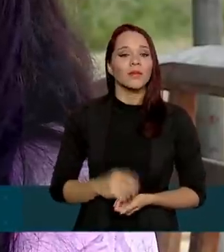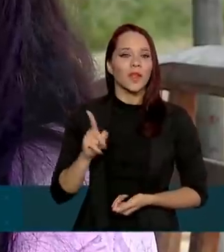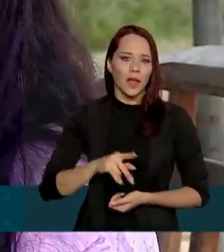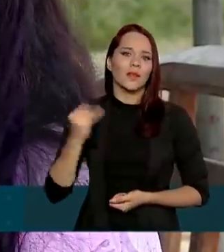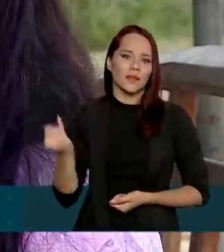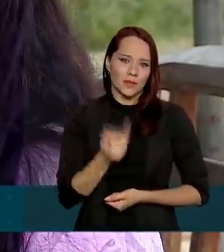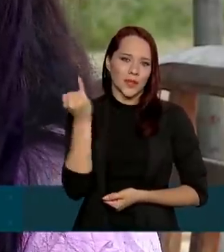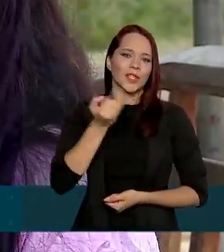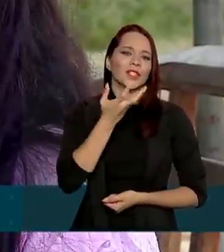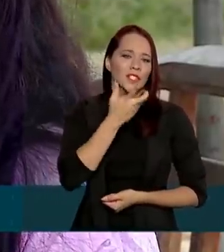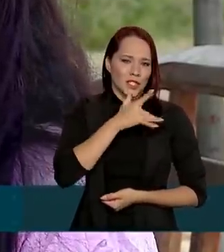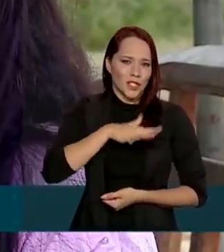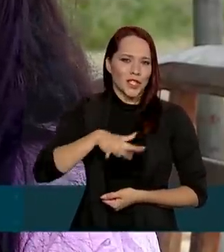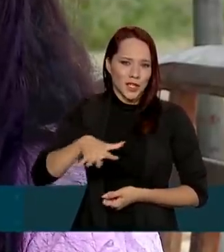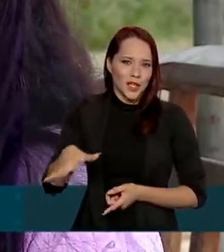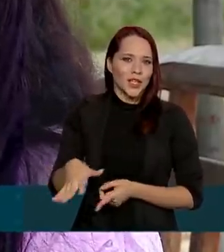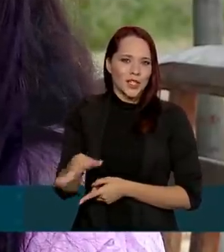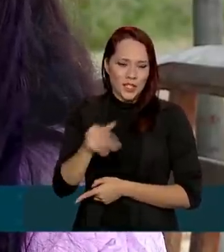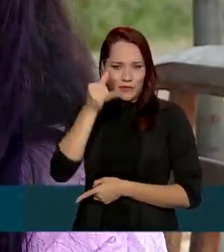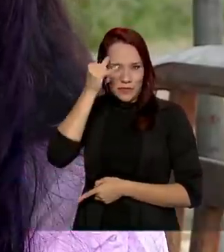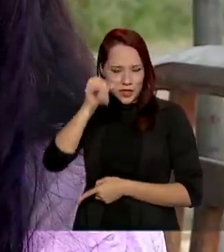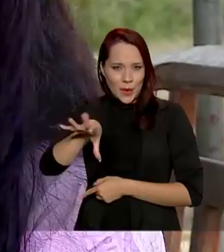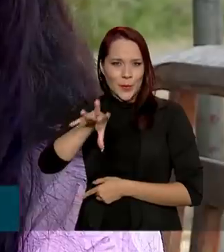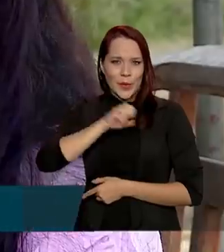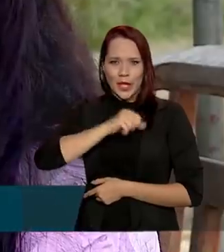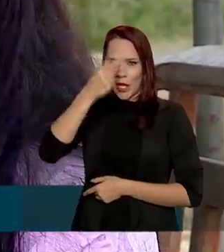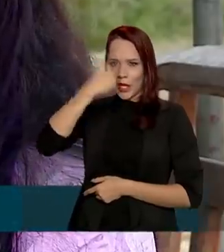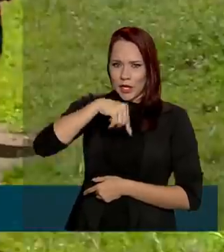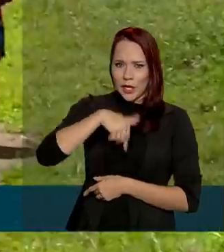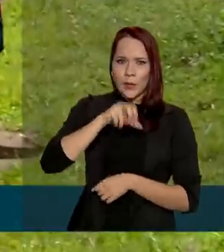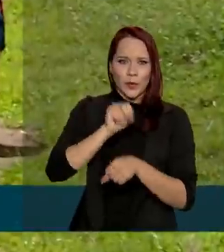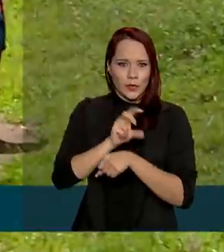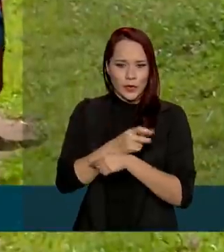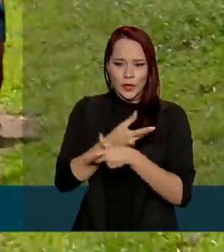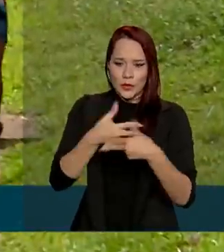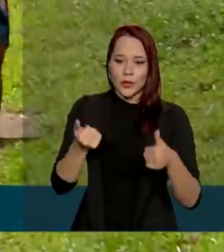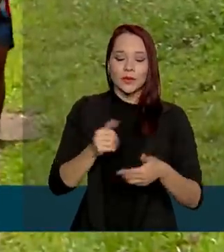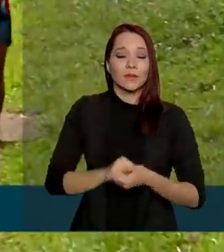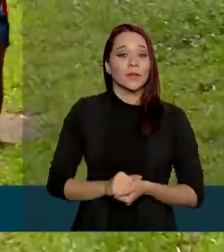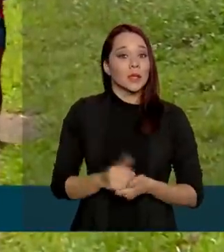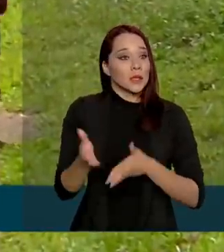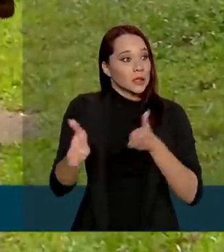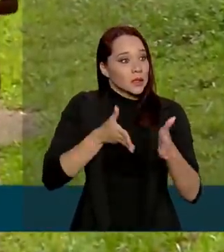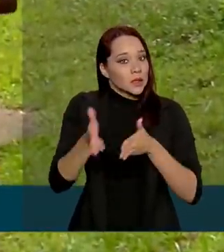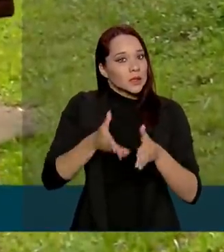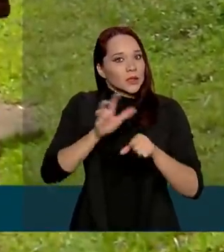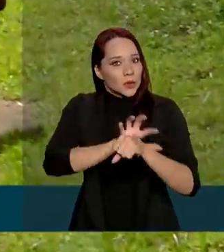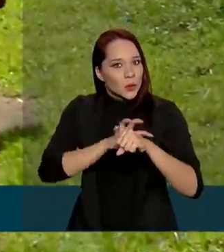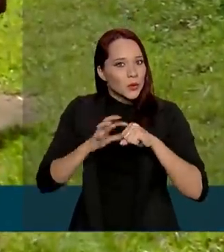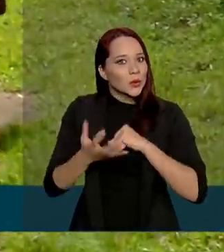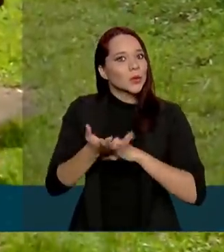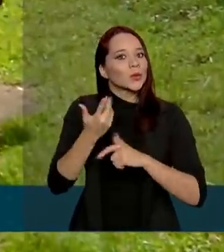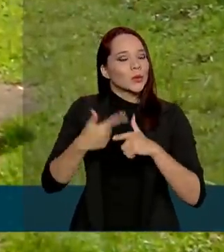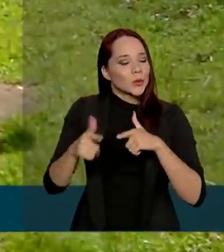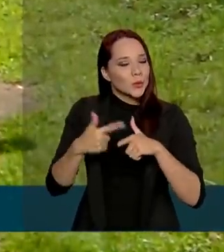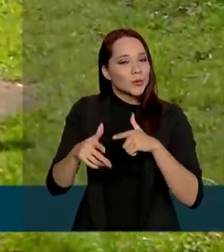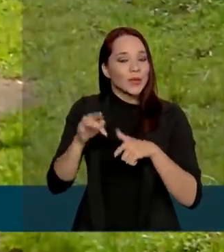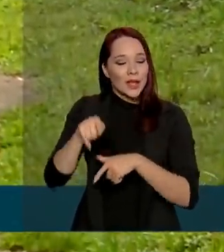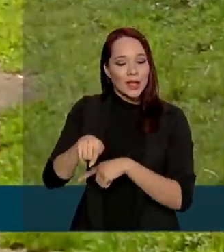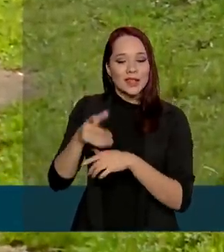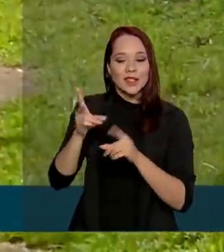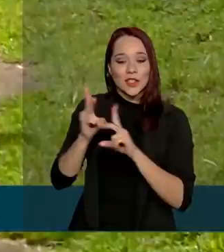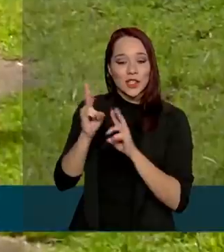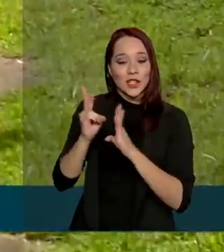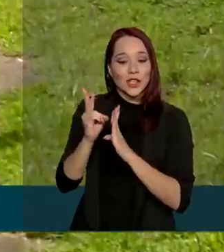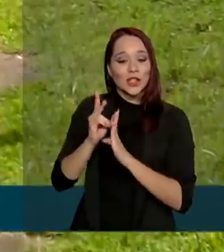as crianças não pegar gripe, virose, coisas. E em tempo de pandemia do coronavírus, os CUBEU não